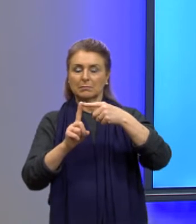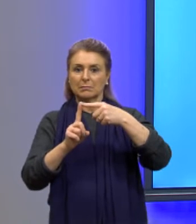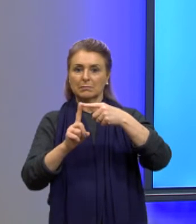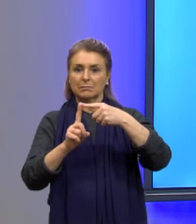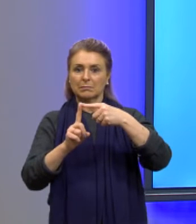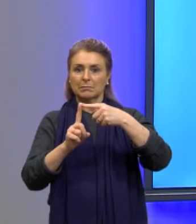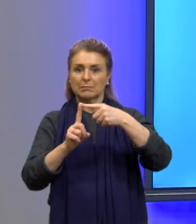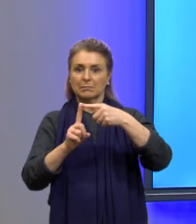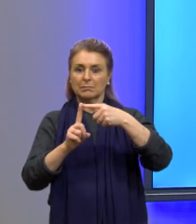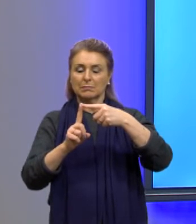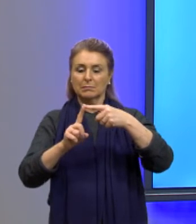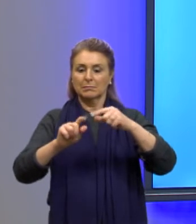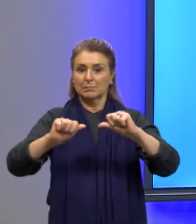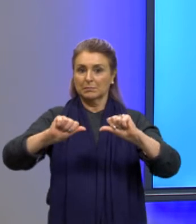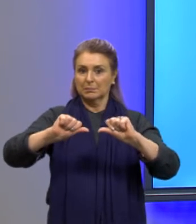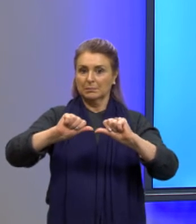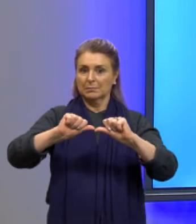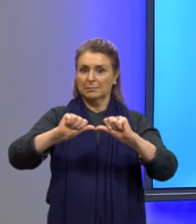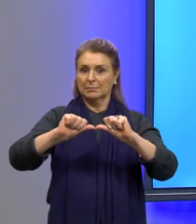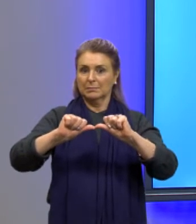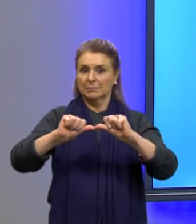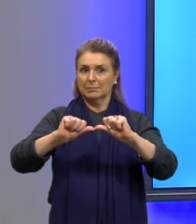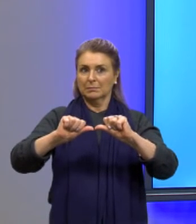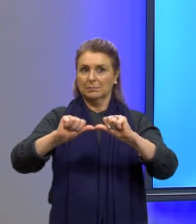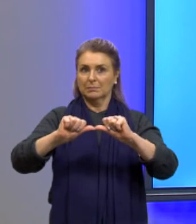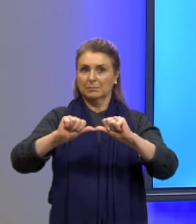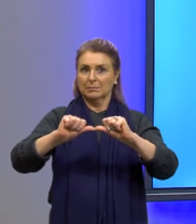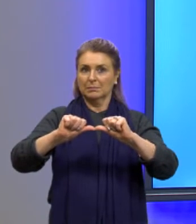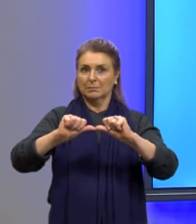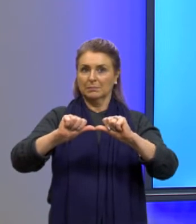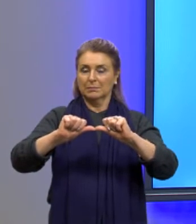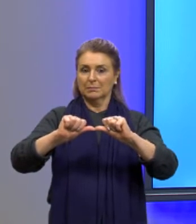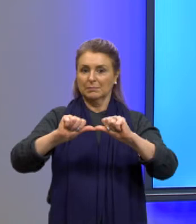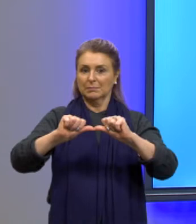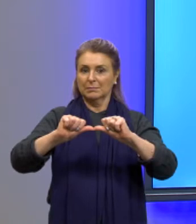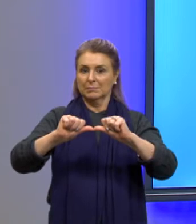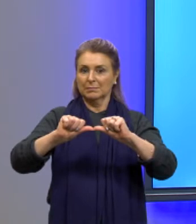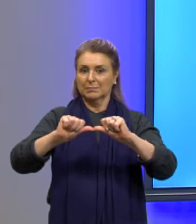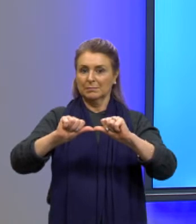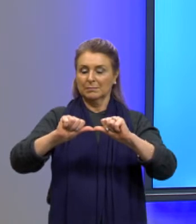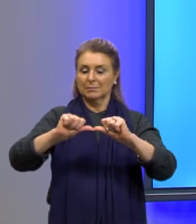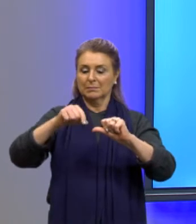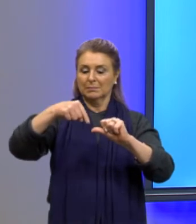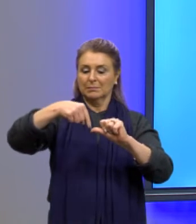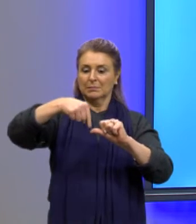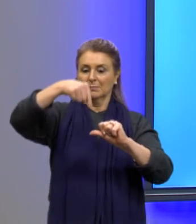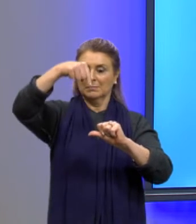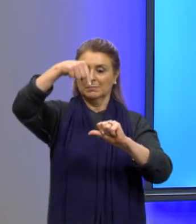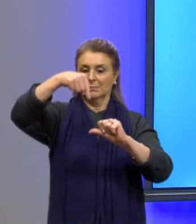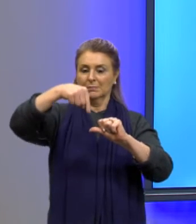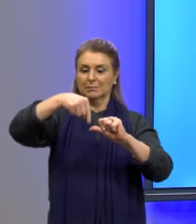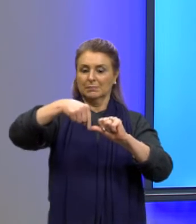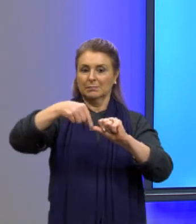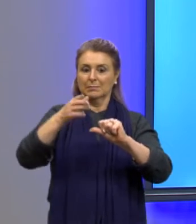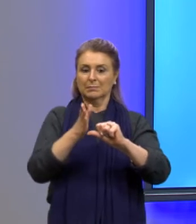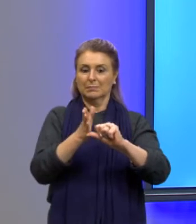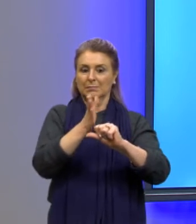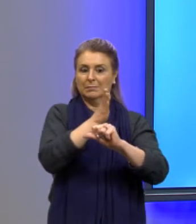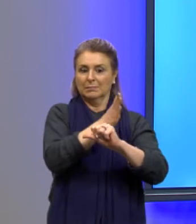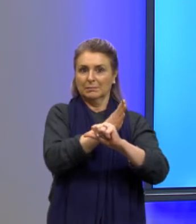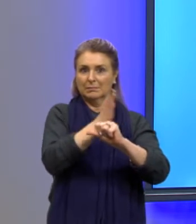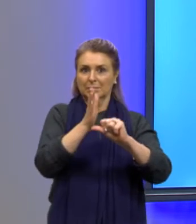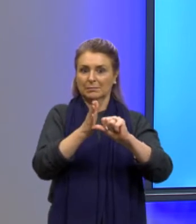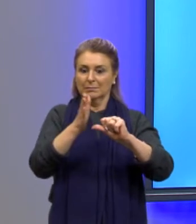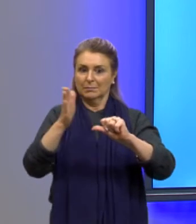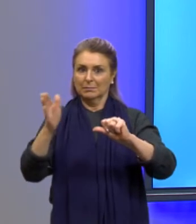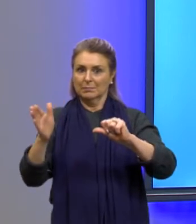de simetria. e esse eixo de simetria a gente vem dizendo que vai separar essa parábola, na verdade ela vai